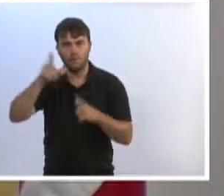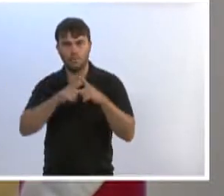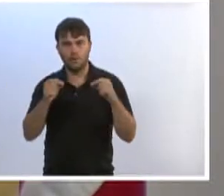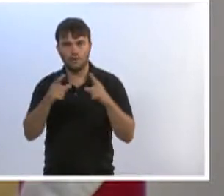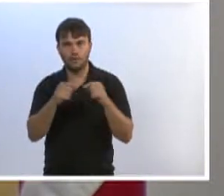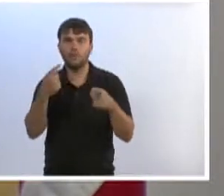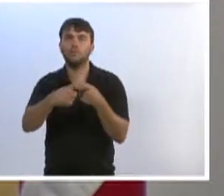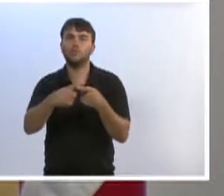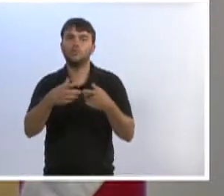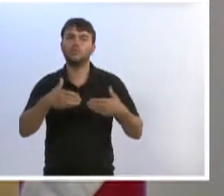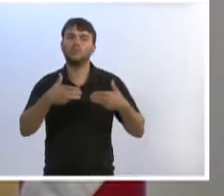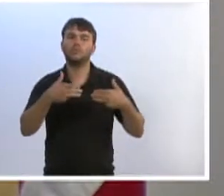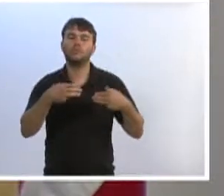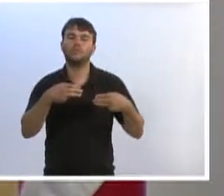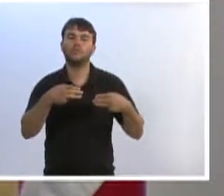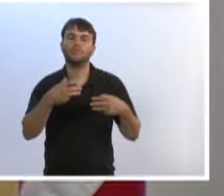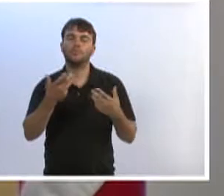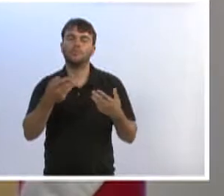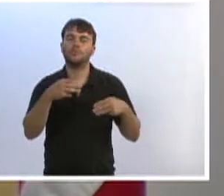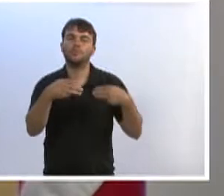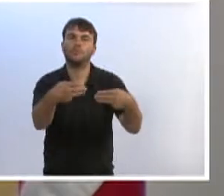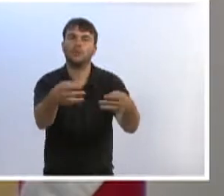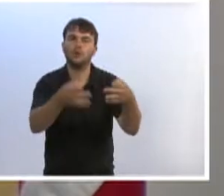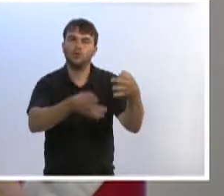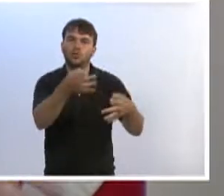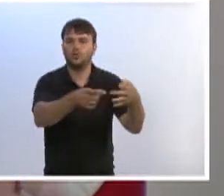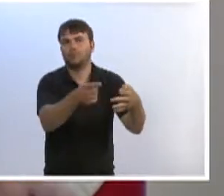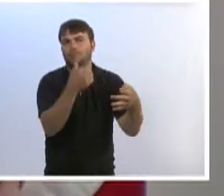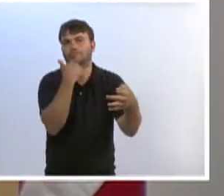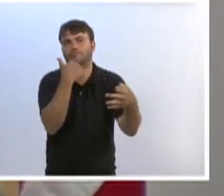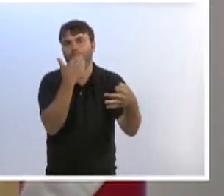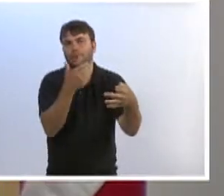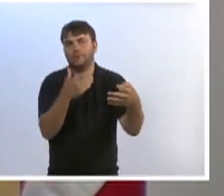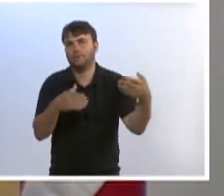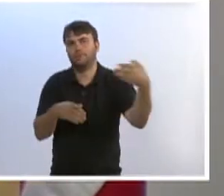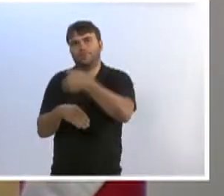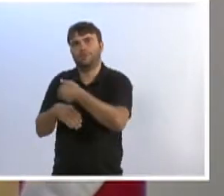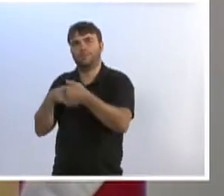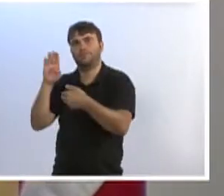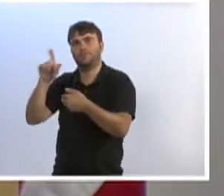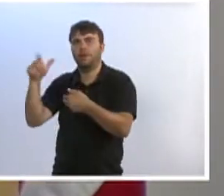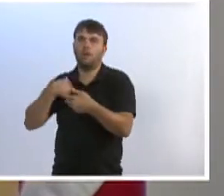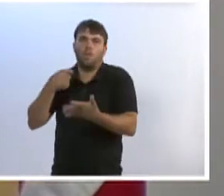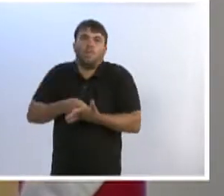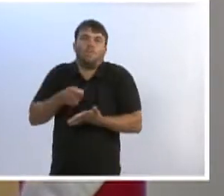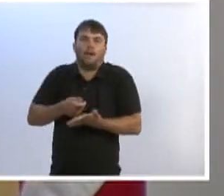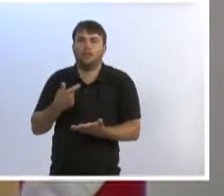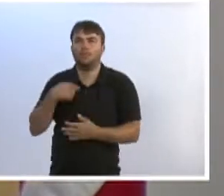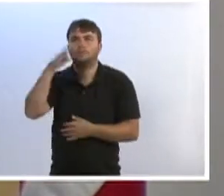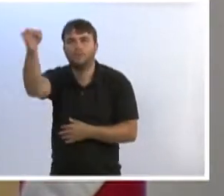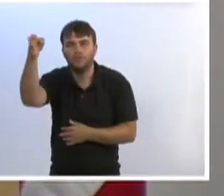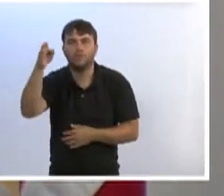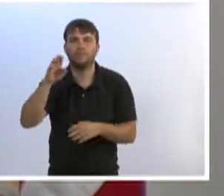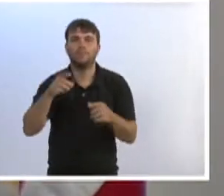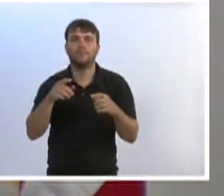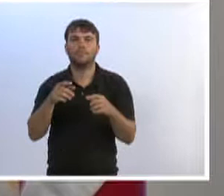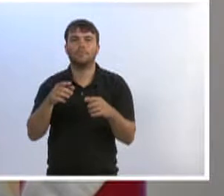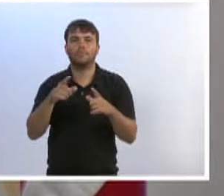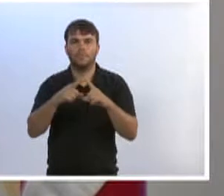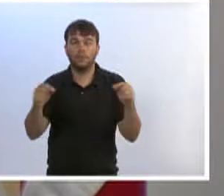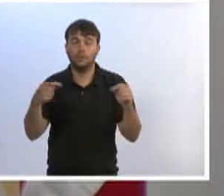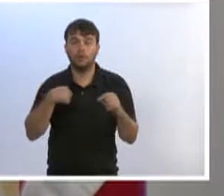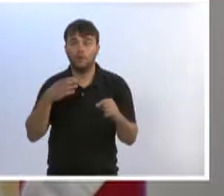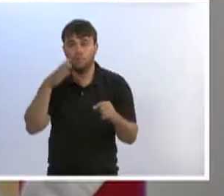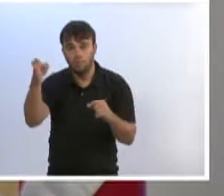o Ministério da Justiça não tem em Blumenau, eu sou obrigado a ir à Brasília, nós teremos o Legislativo de Defesa do Consumidor.